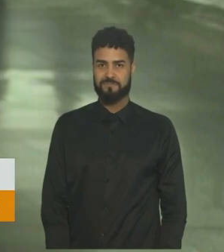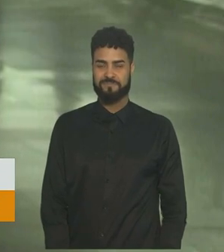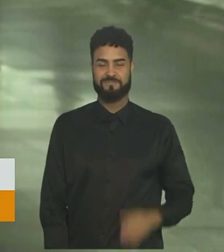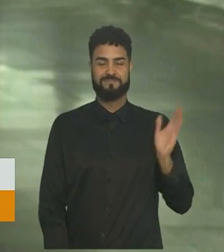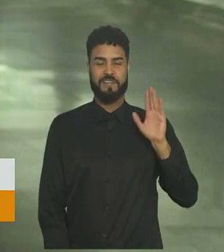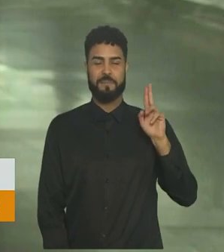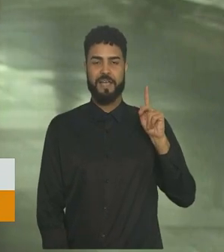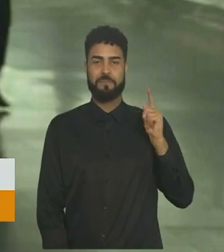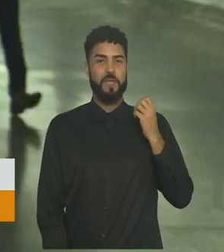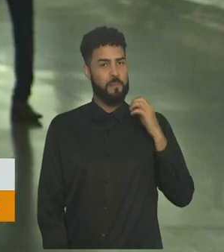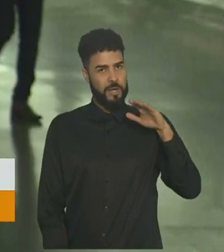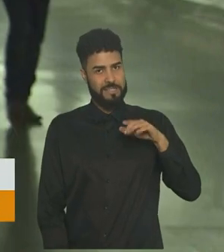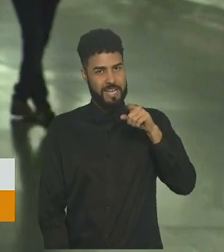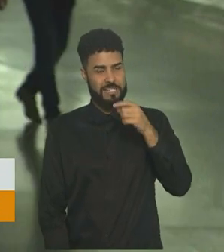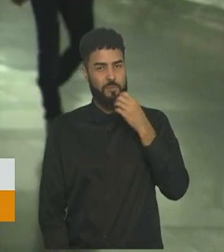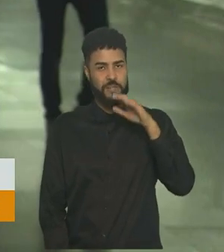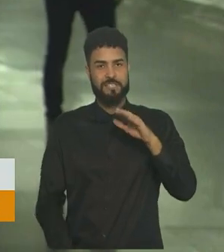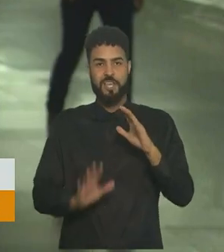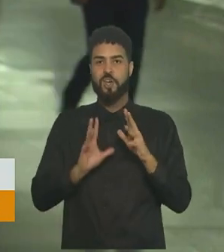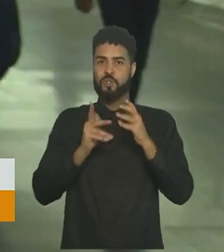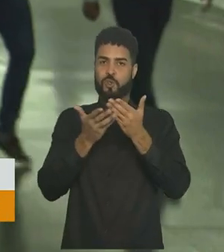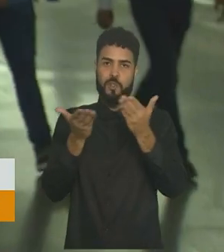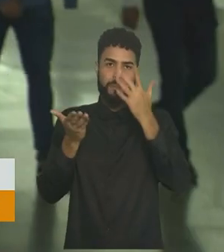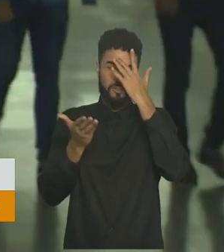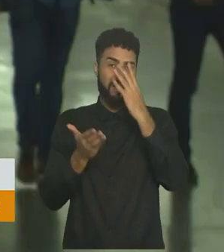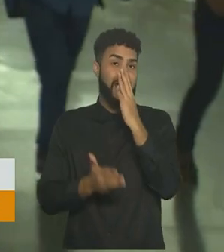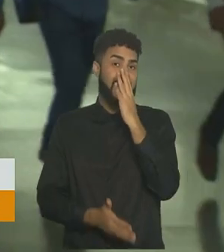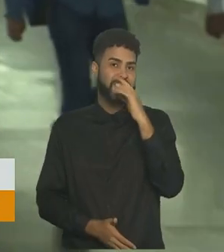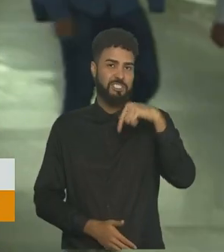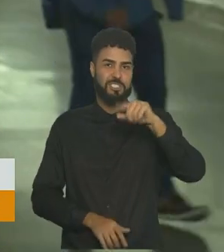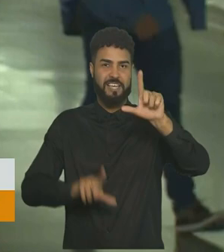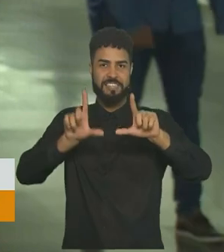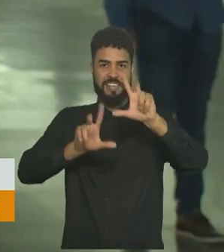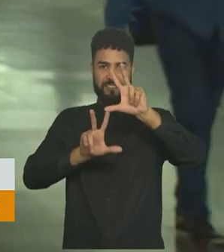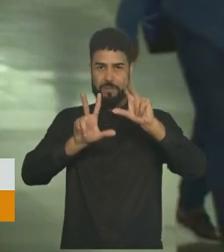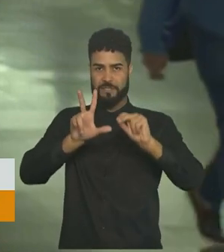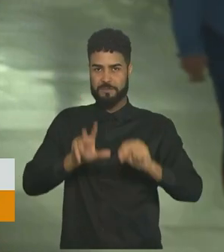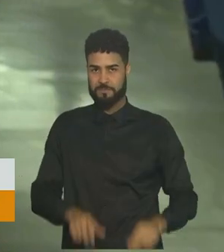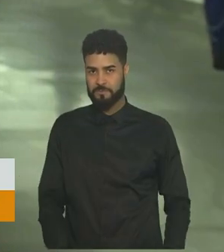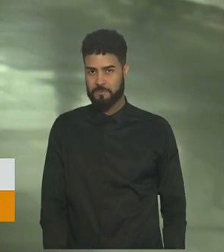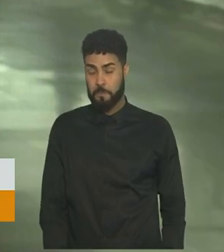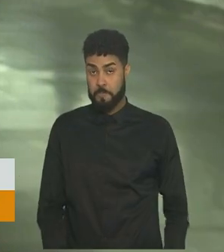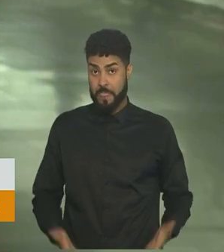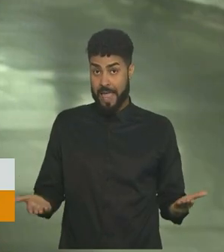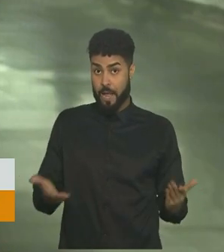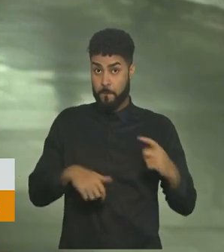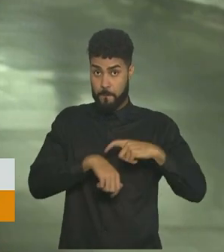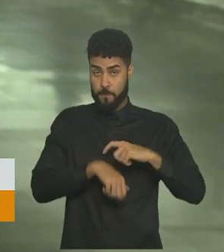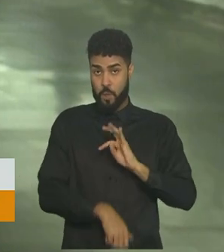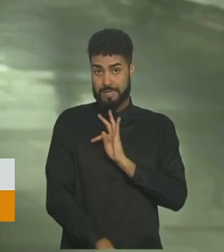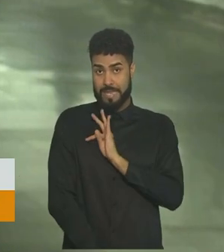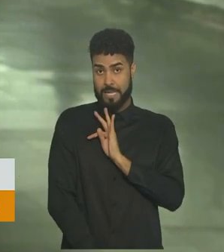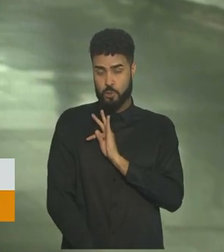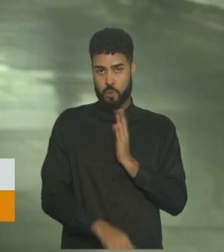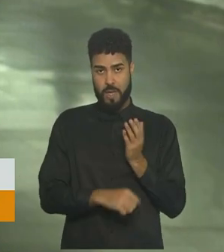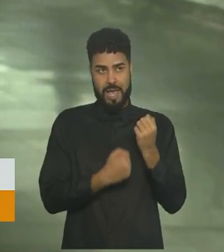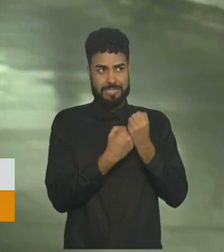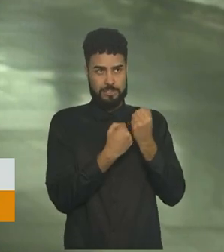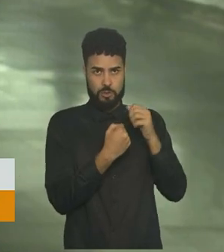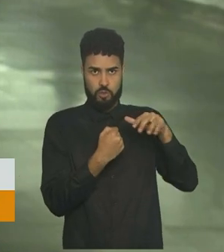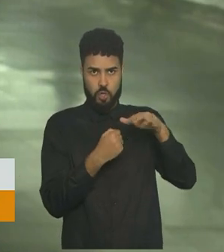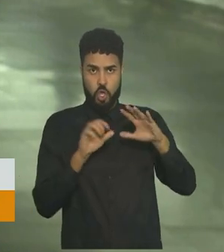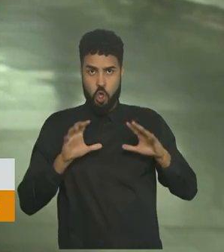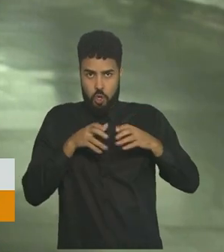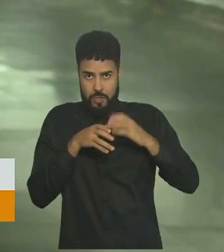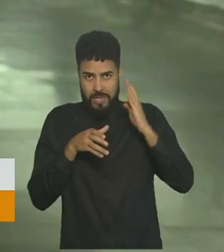Oi, Braga. Boa tarde para você, boa tarde para todo mundo que acompanha a TV Brasil. Nesse momento, o assessor técnico